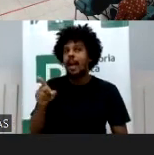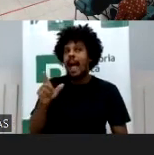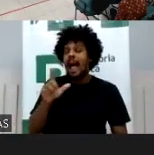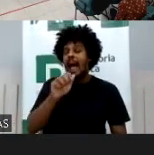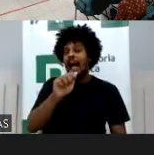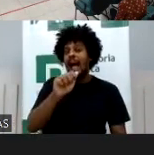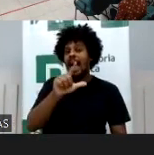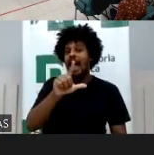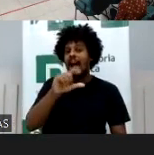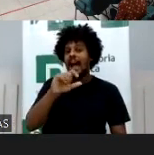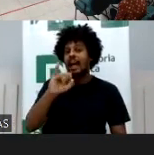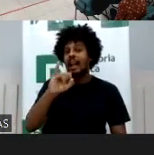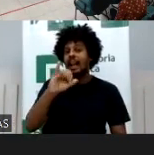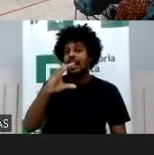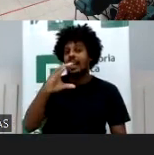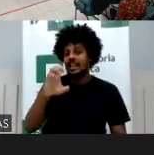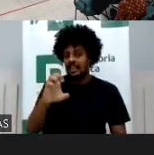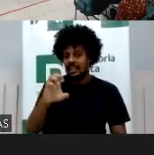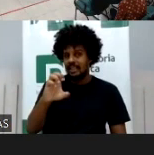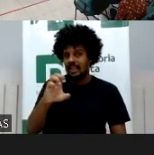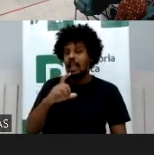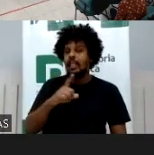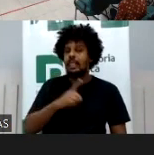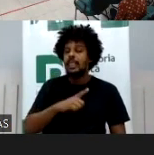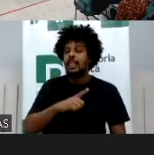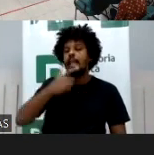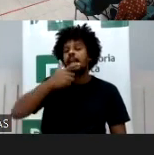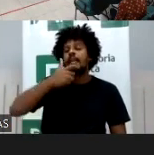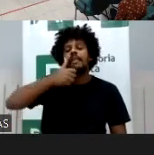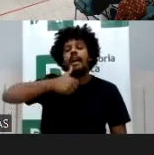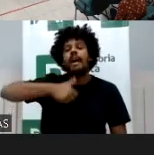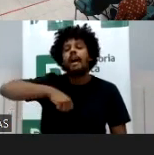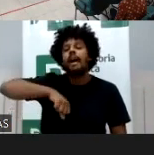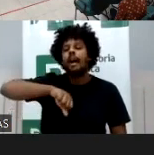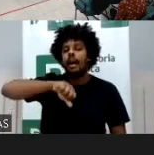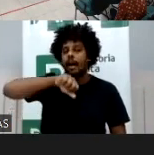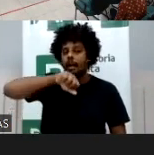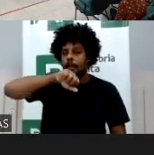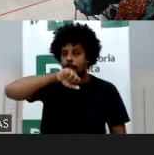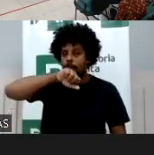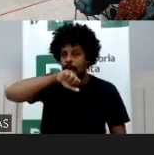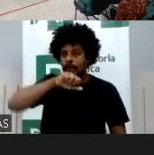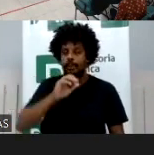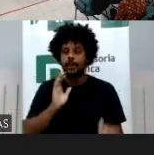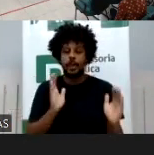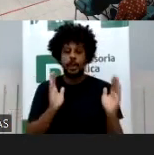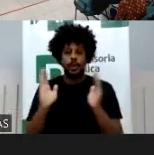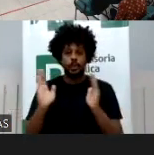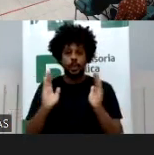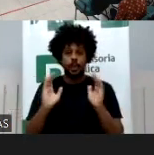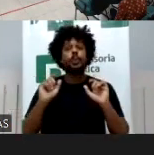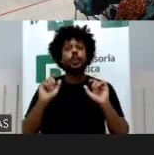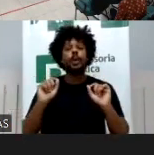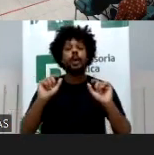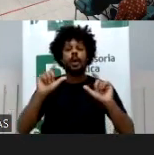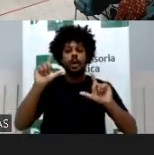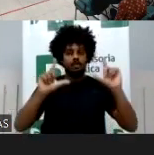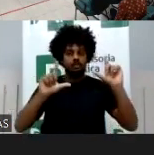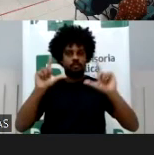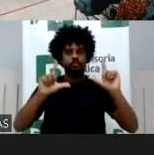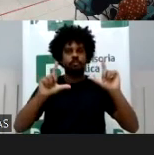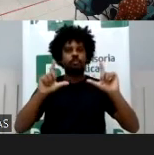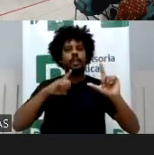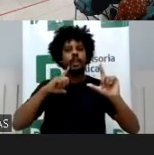no período eleitoral das últimas eleições, né, com aquele clima todo que a gente sabe que o país viveu, né, de